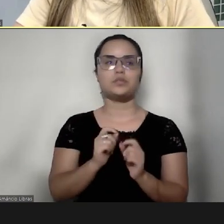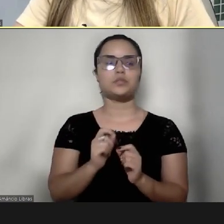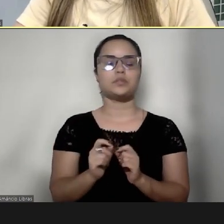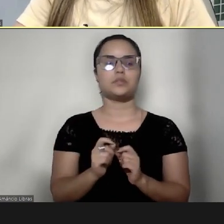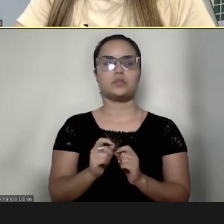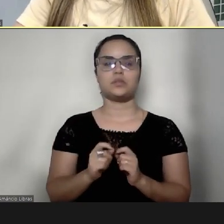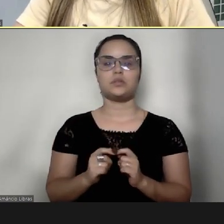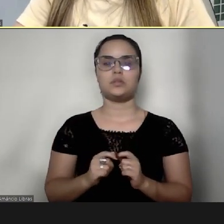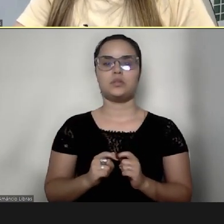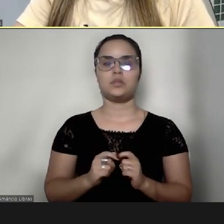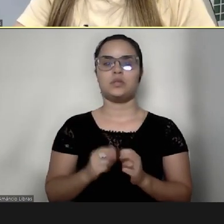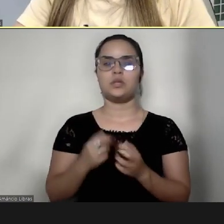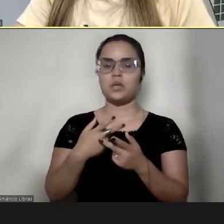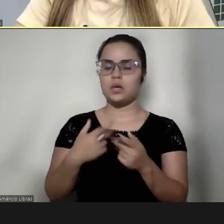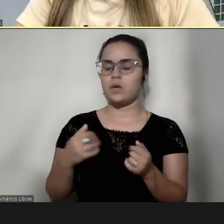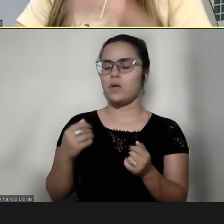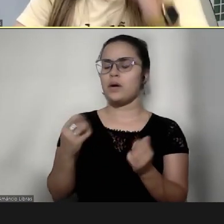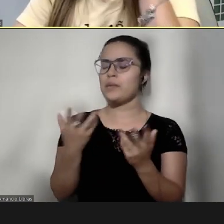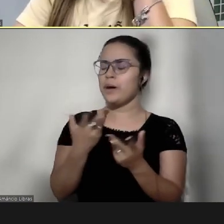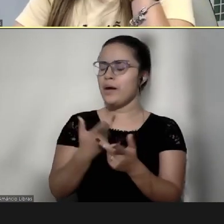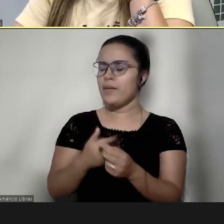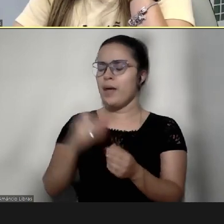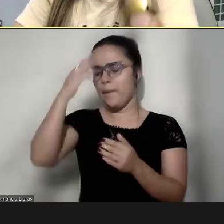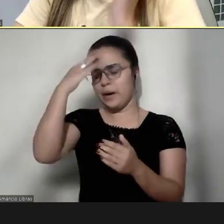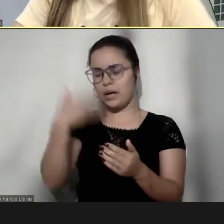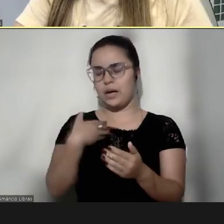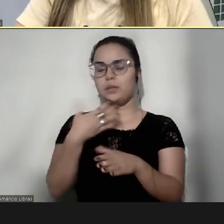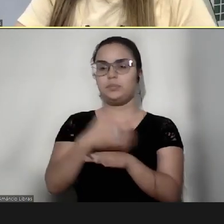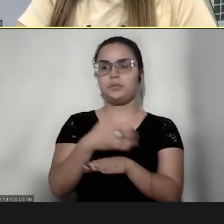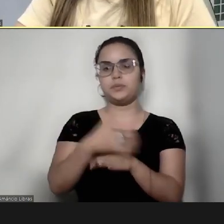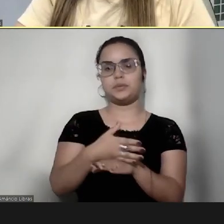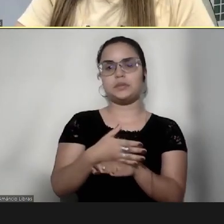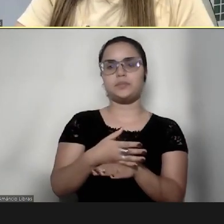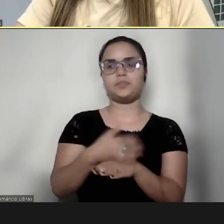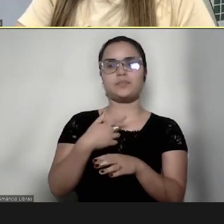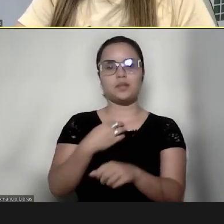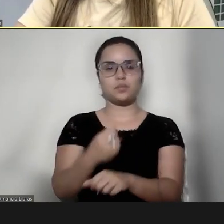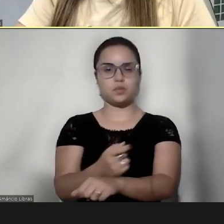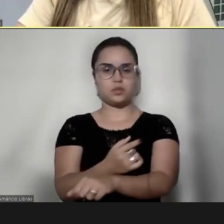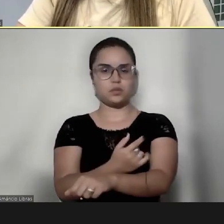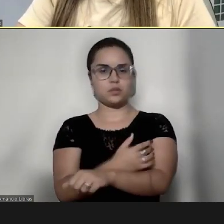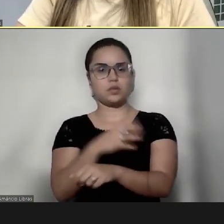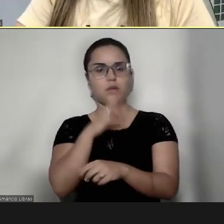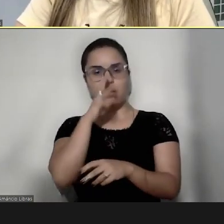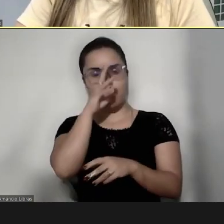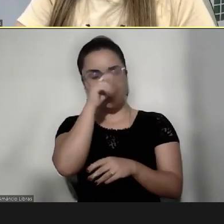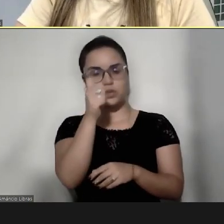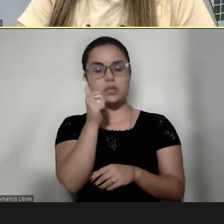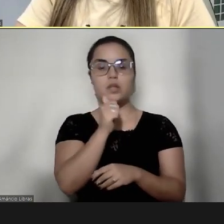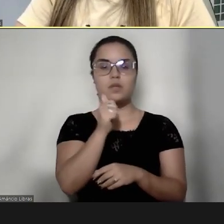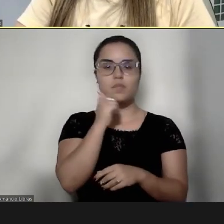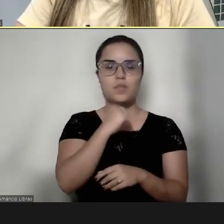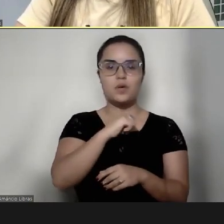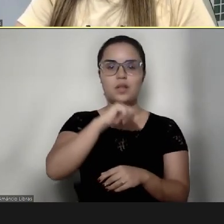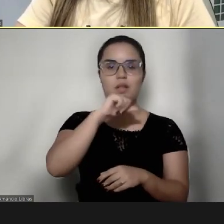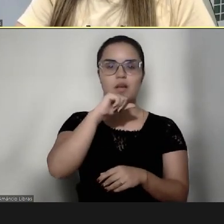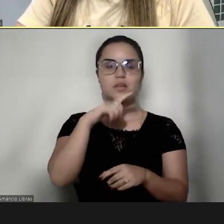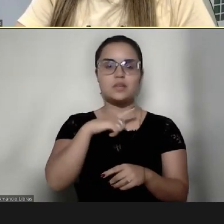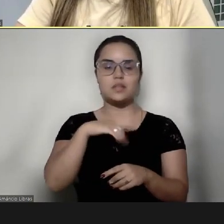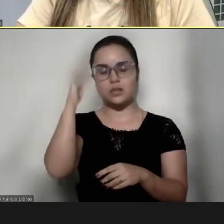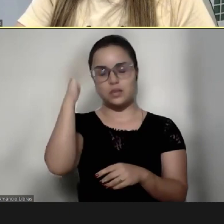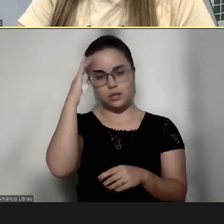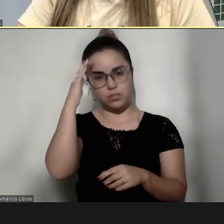que coisa linda, gratidão por me convidar, estou emocionada com a força das mulheres, que tem sabedoria para